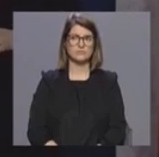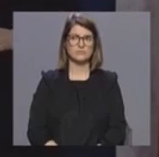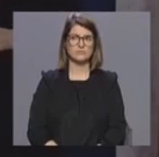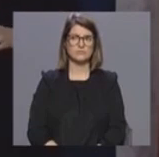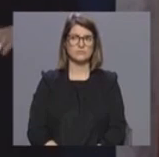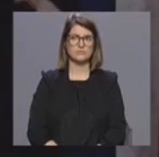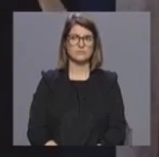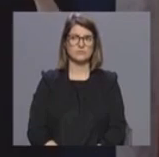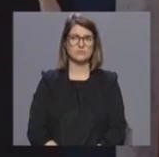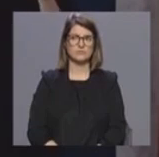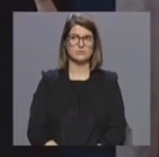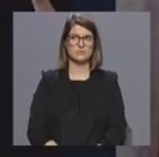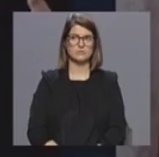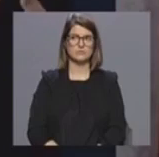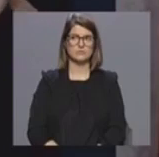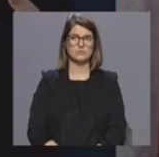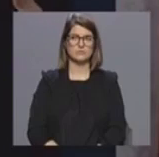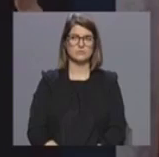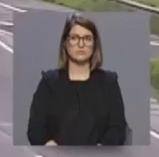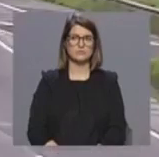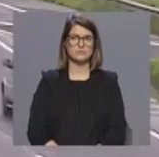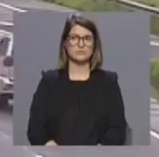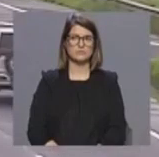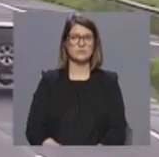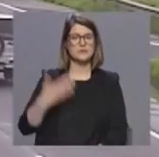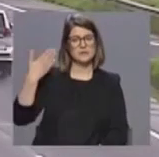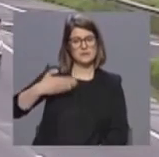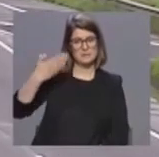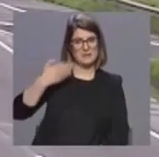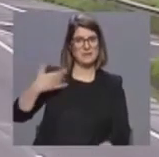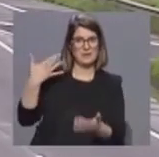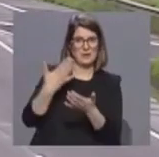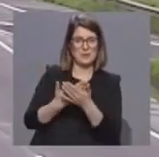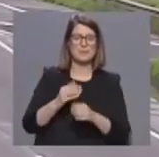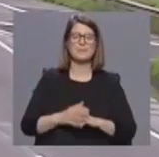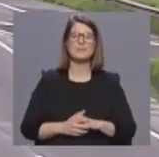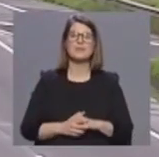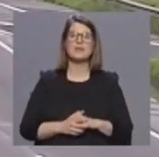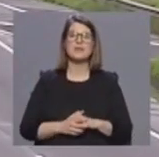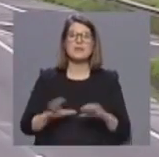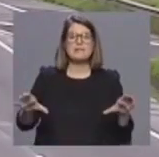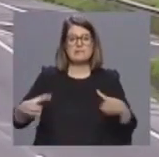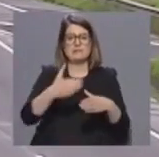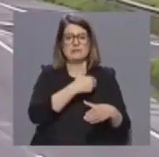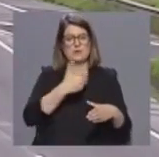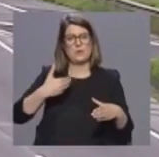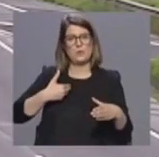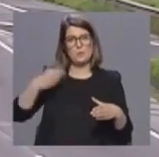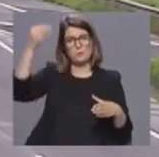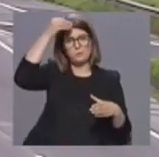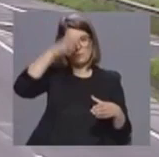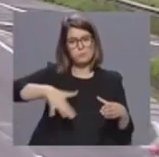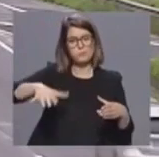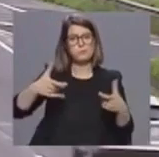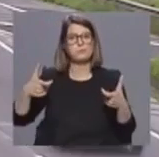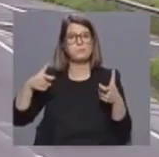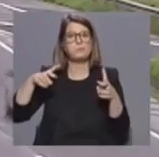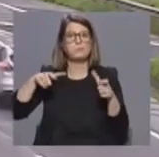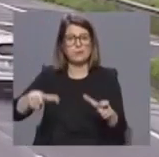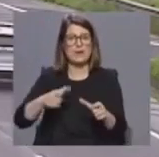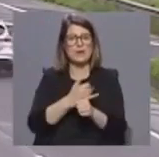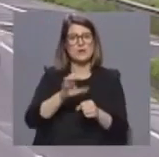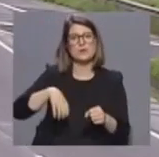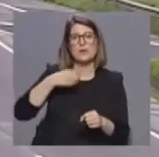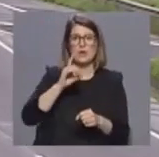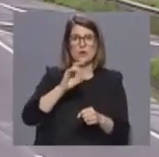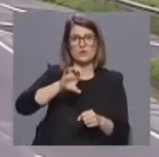por todos nestas últimas semanas. As cercas sanitárias vão manter-se em todos os concelhos da ilha de São Miguel até à meia-noite do dia 1